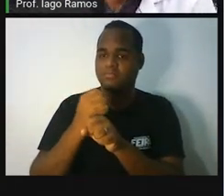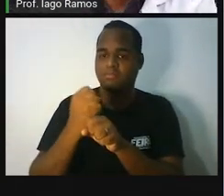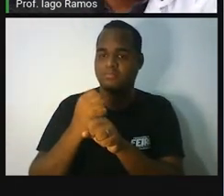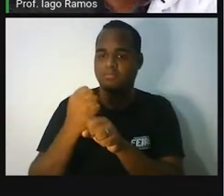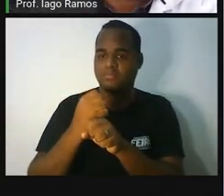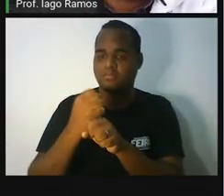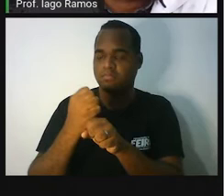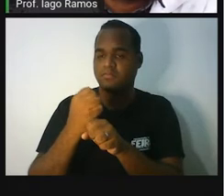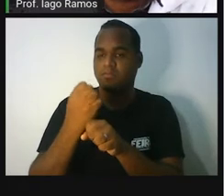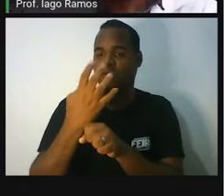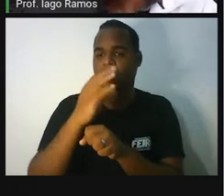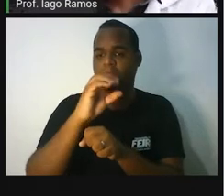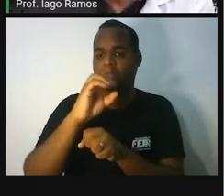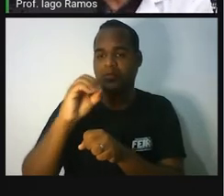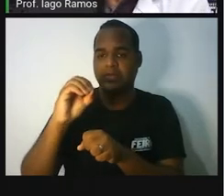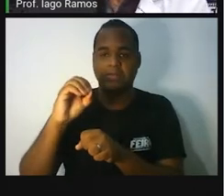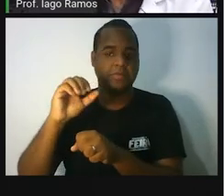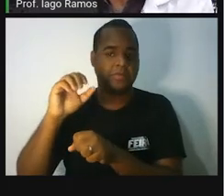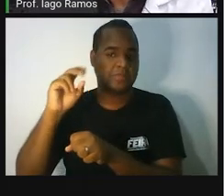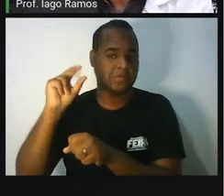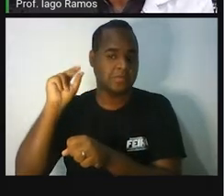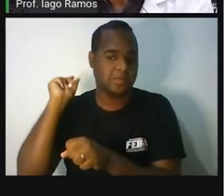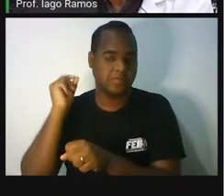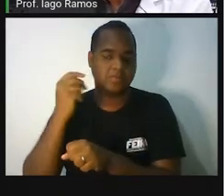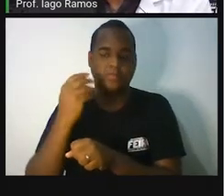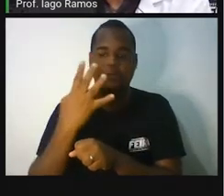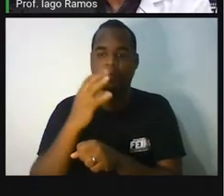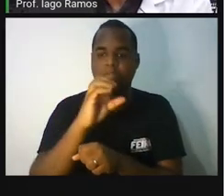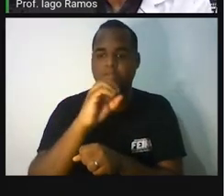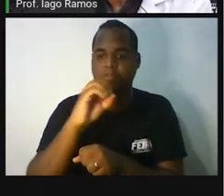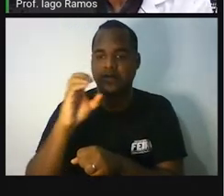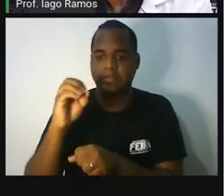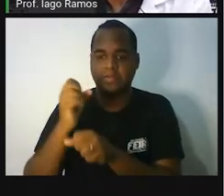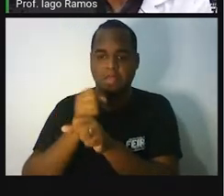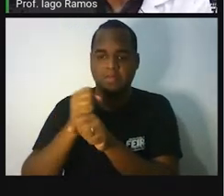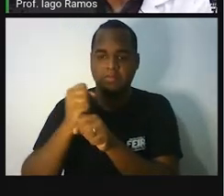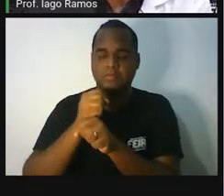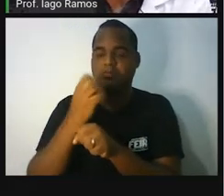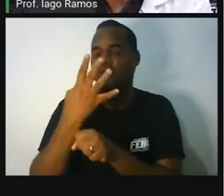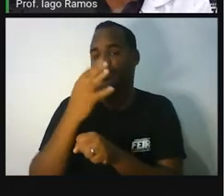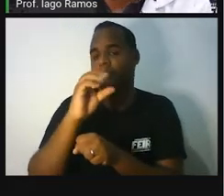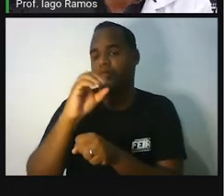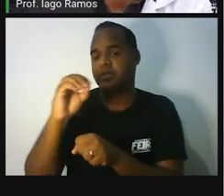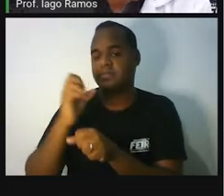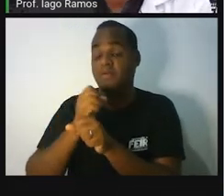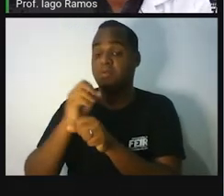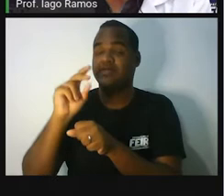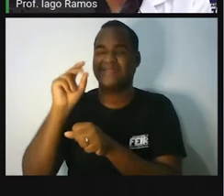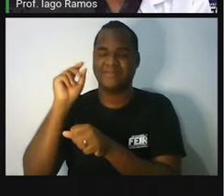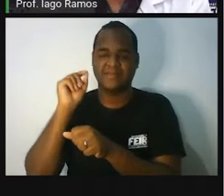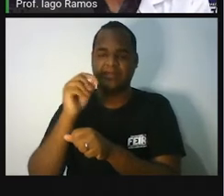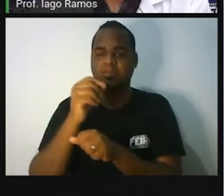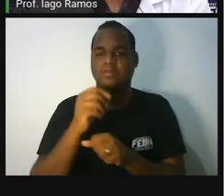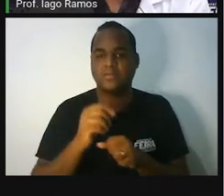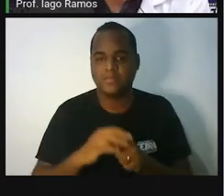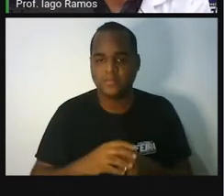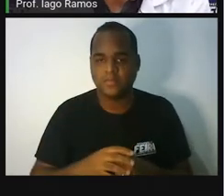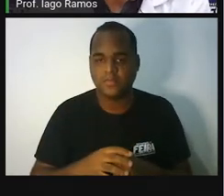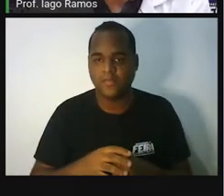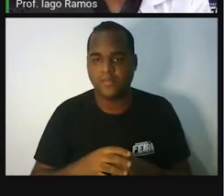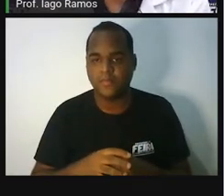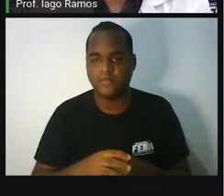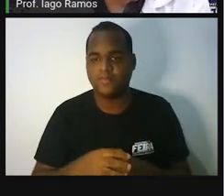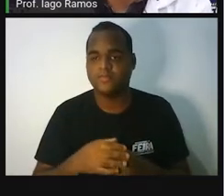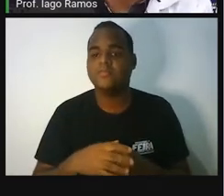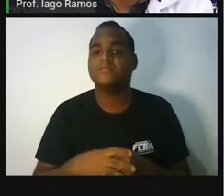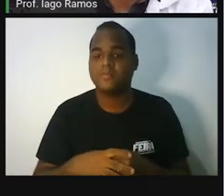40 séculos é muito tempo, não? Século. Século 100. 40 números 100.